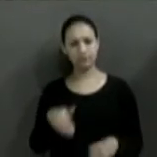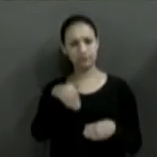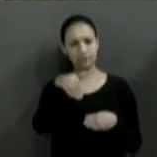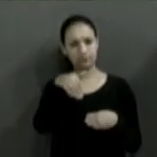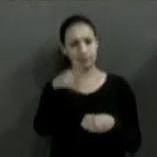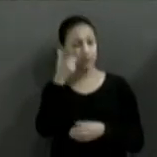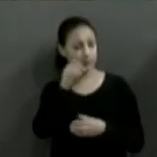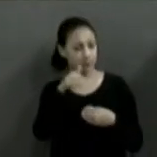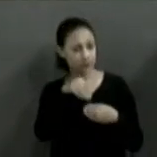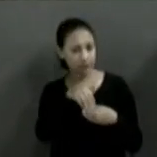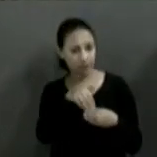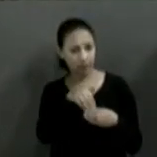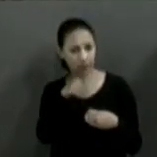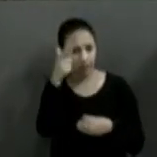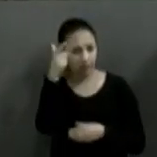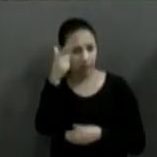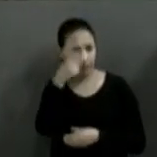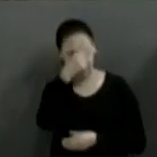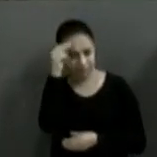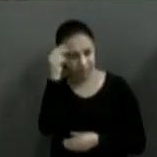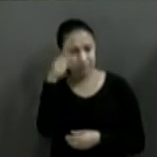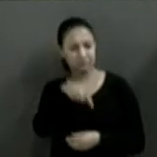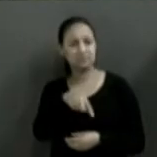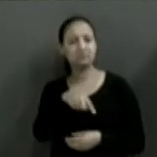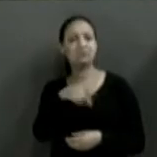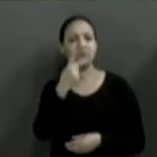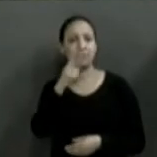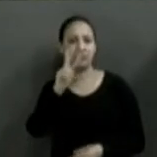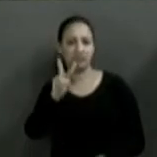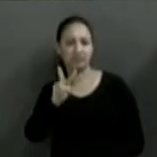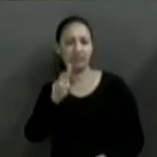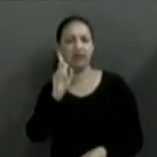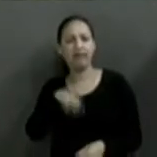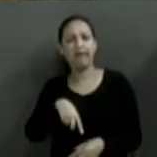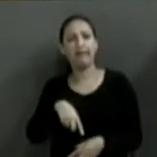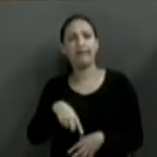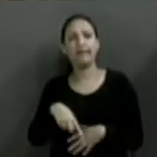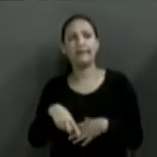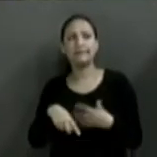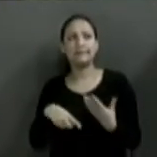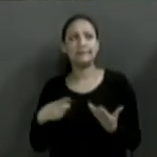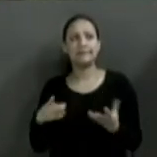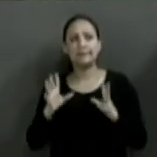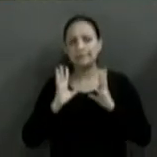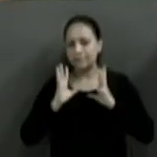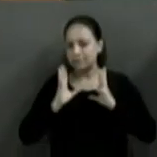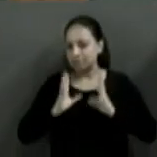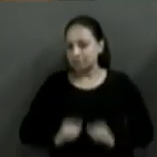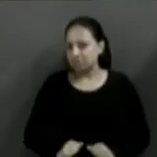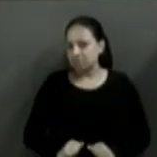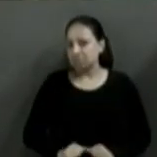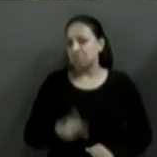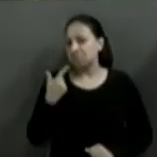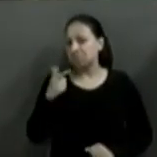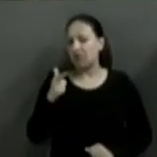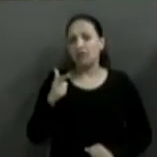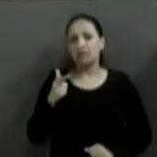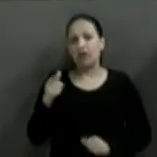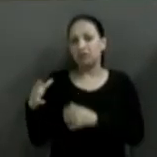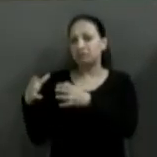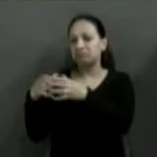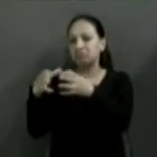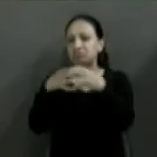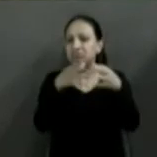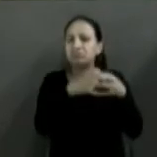Raup, 43, do Partido Verde, ela é uma candidatura enxuta, não tem partidos em suas